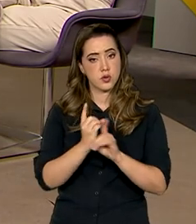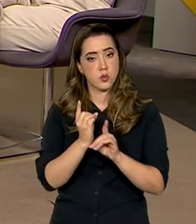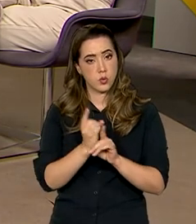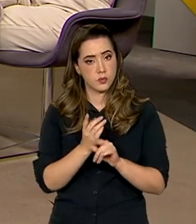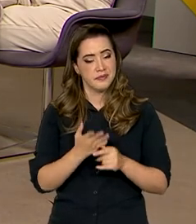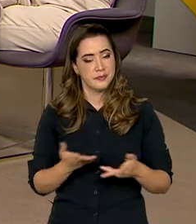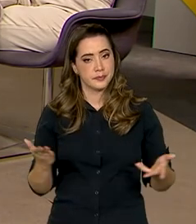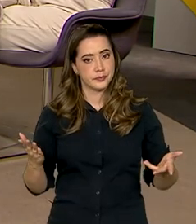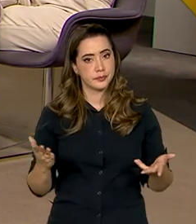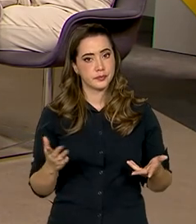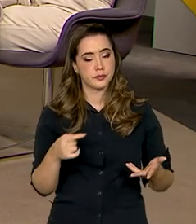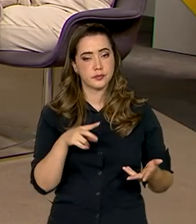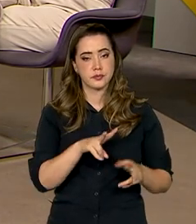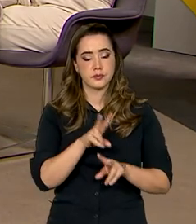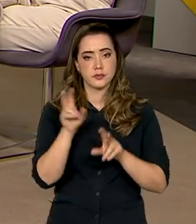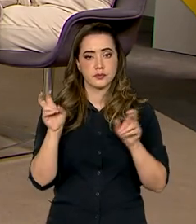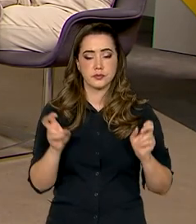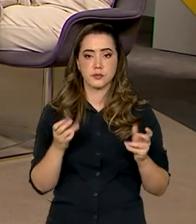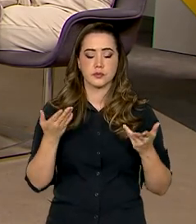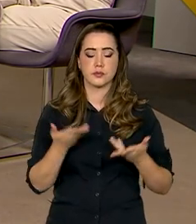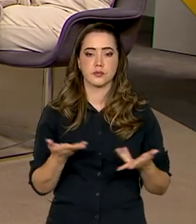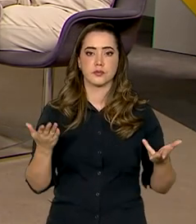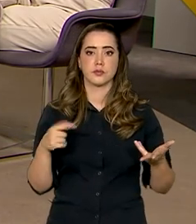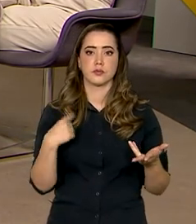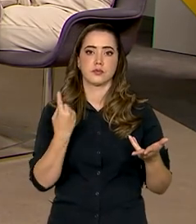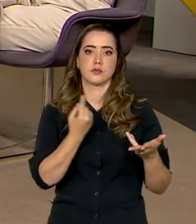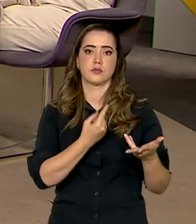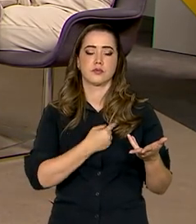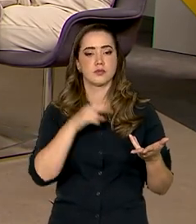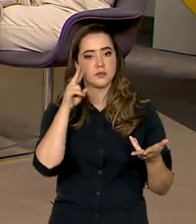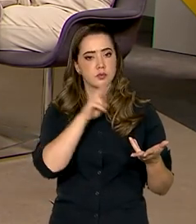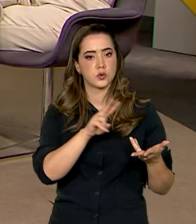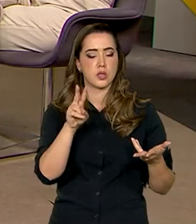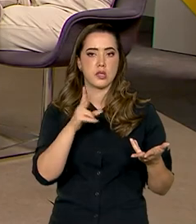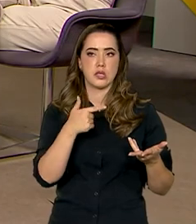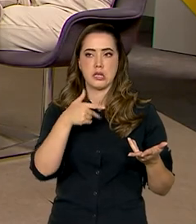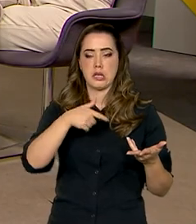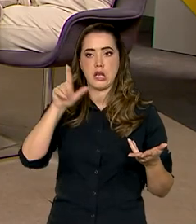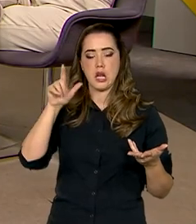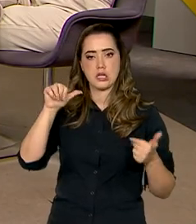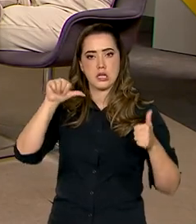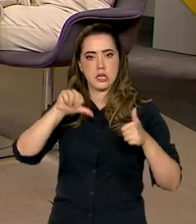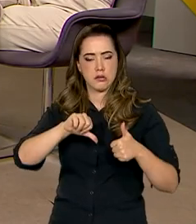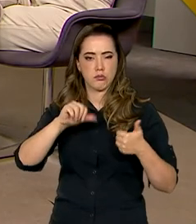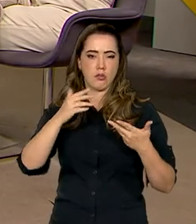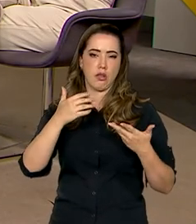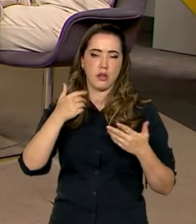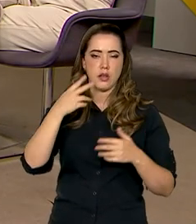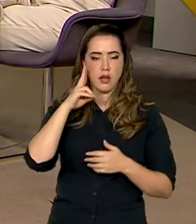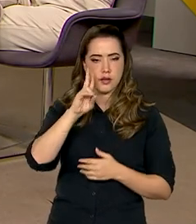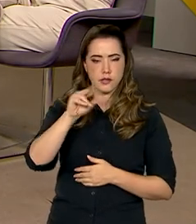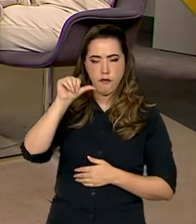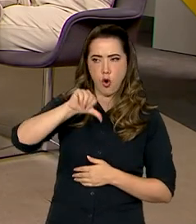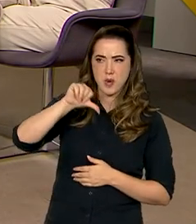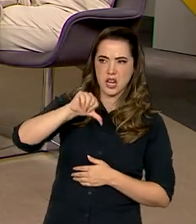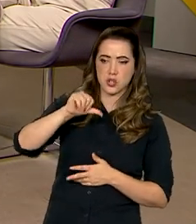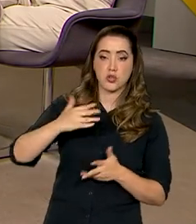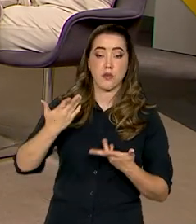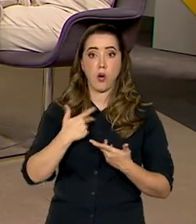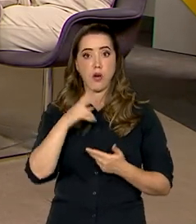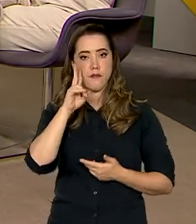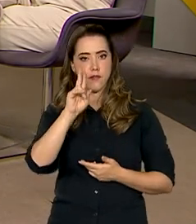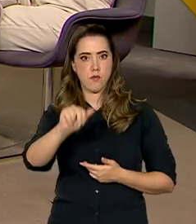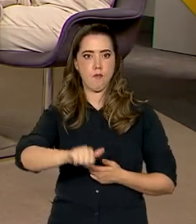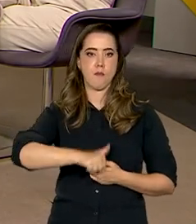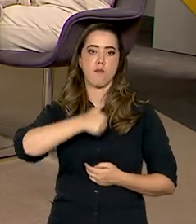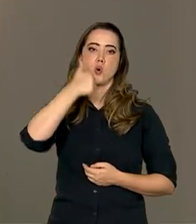àquelas situações de pessimismo, né? Então passa a ser um otimismo, né? E